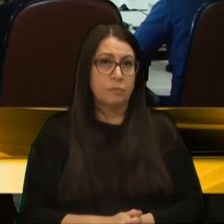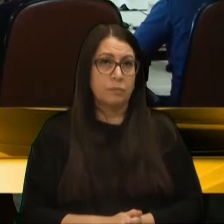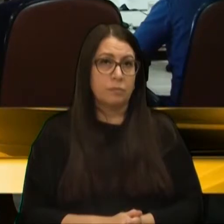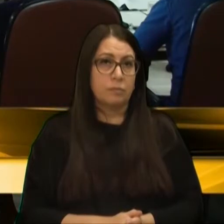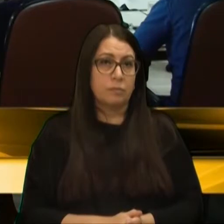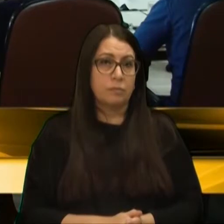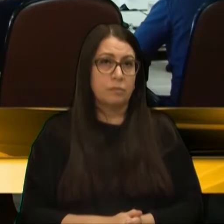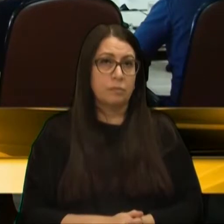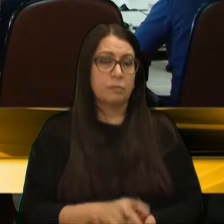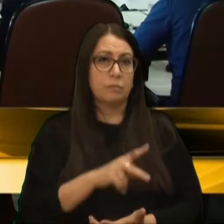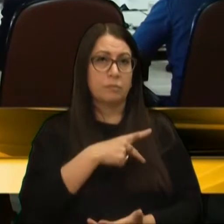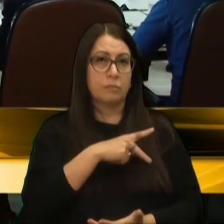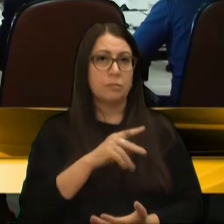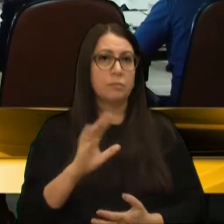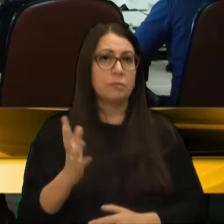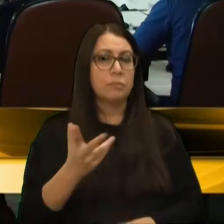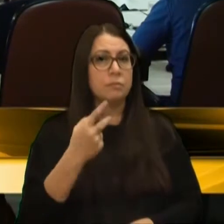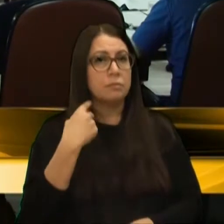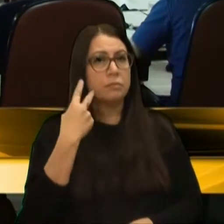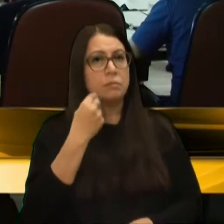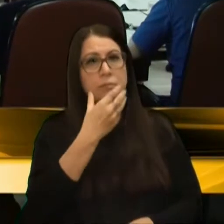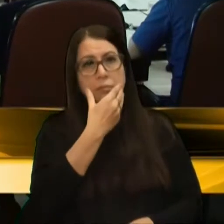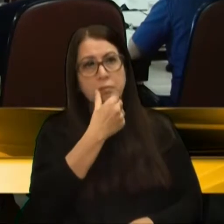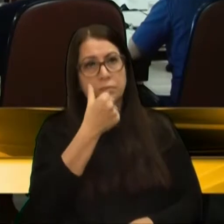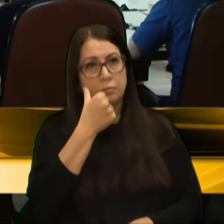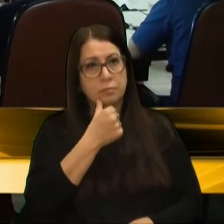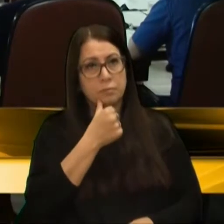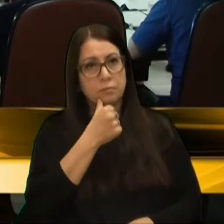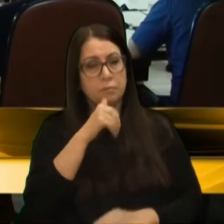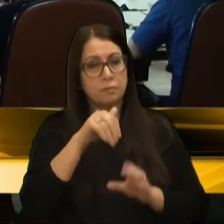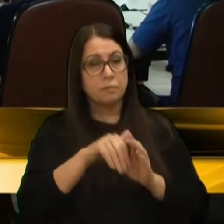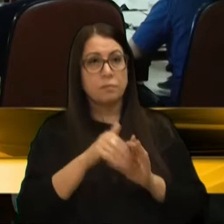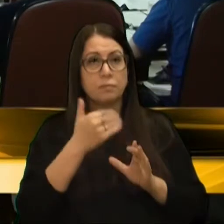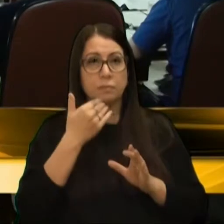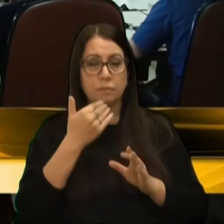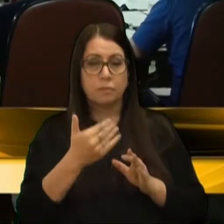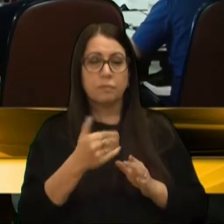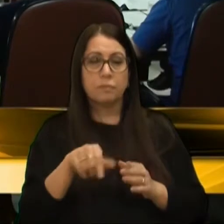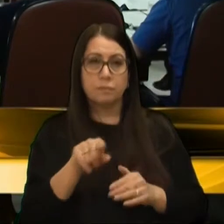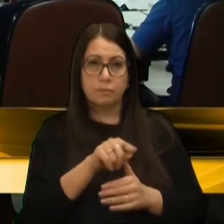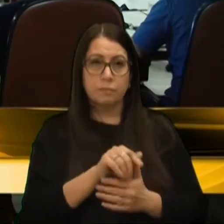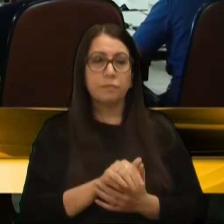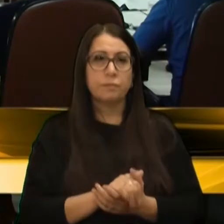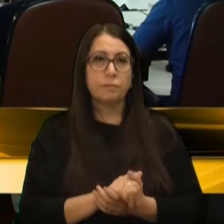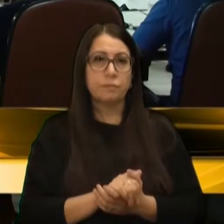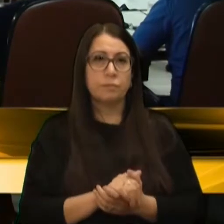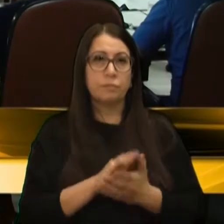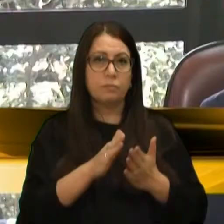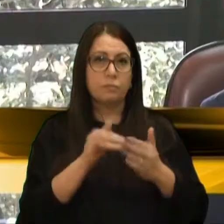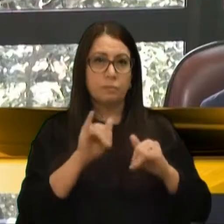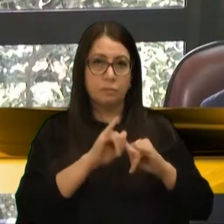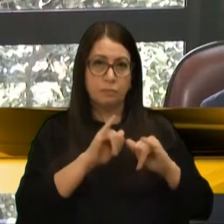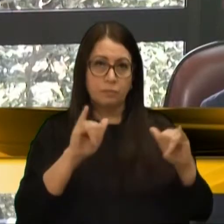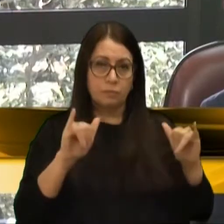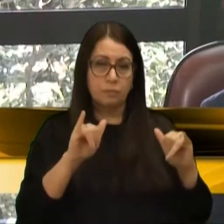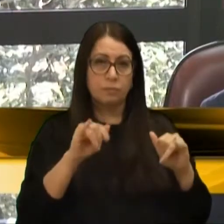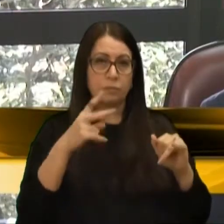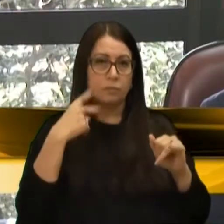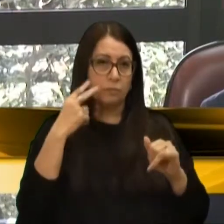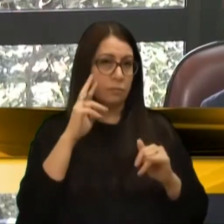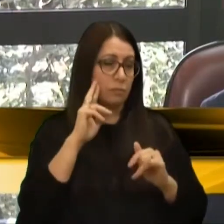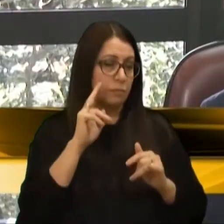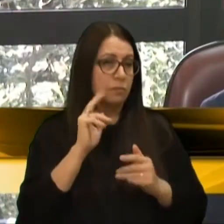Senhor Presidente, Senhoras e Senhores Vereadores, vou votar favorável a esse pedido, Vereador Renato,